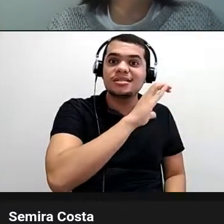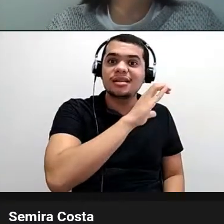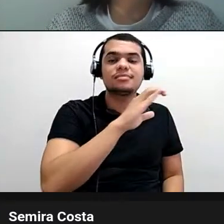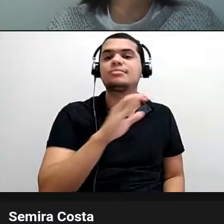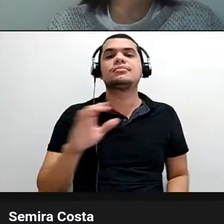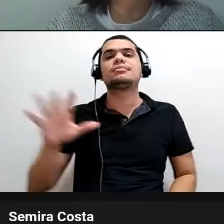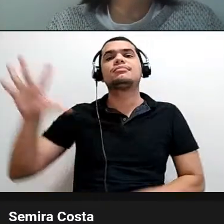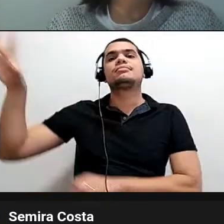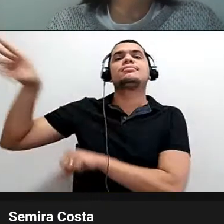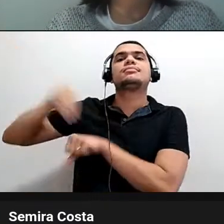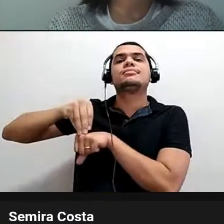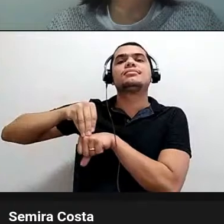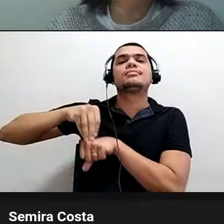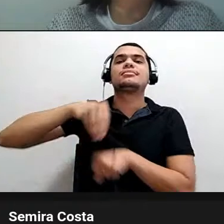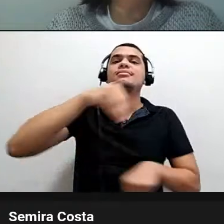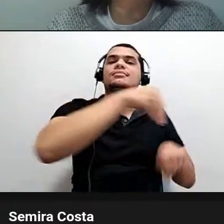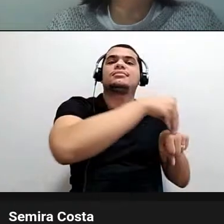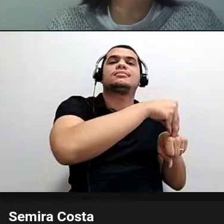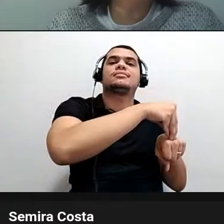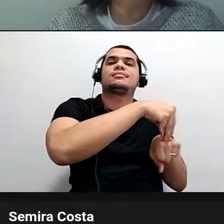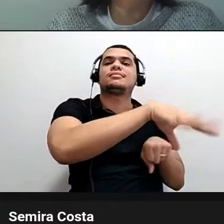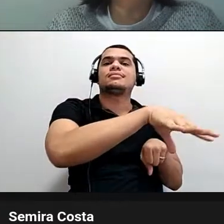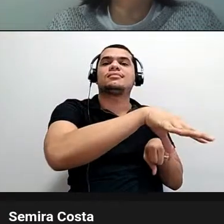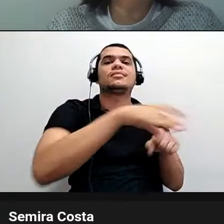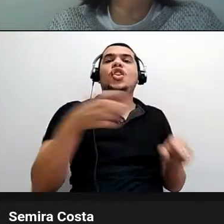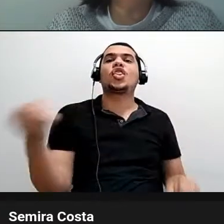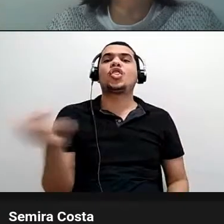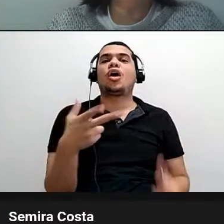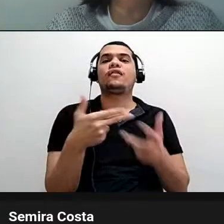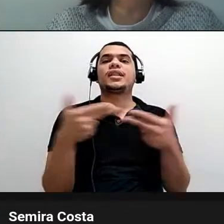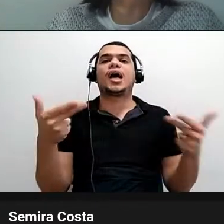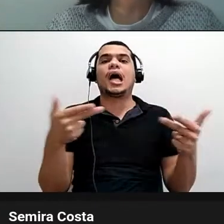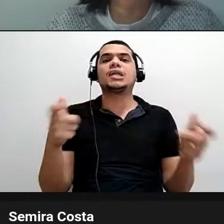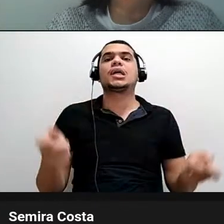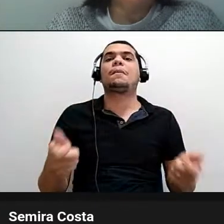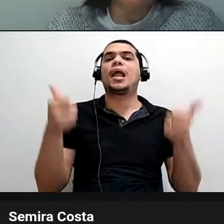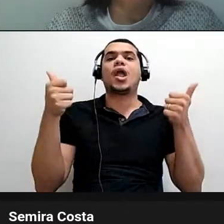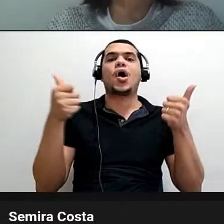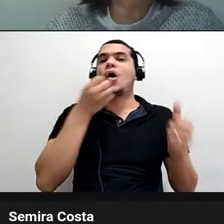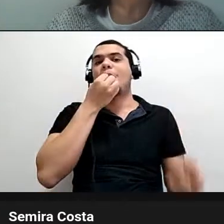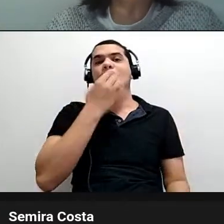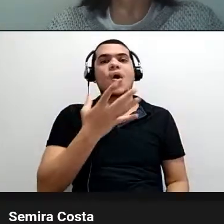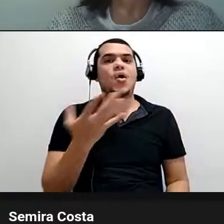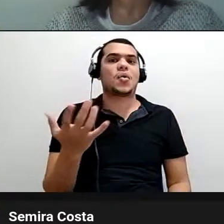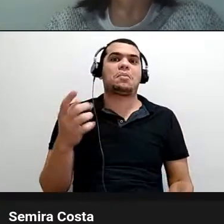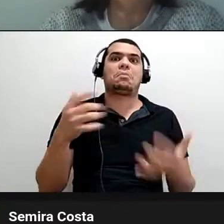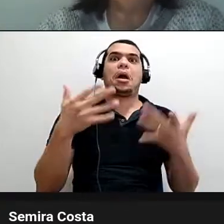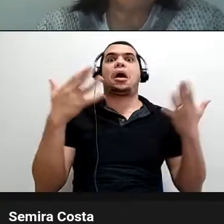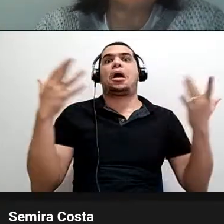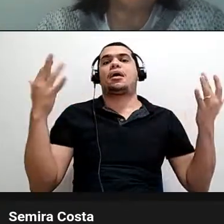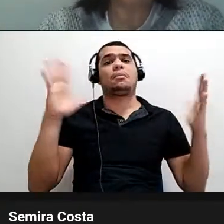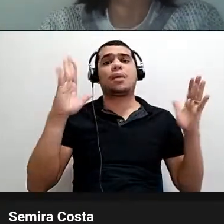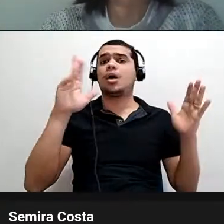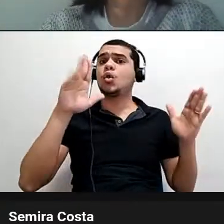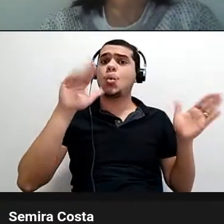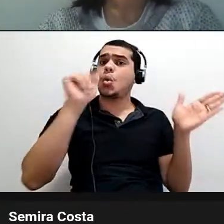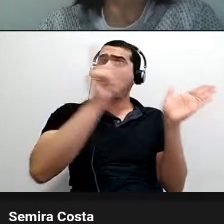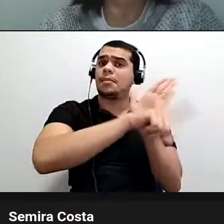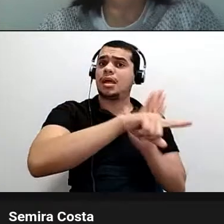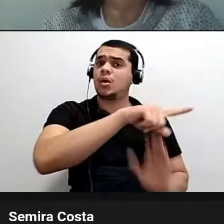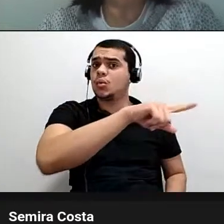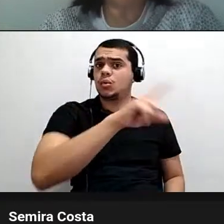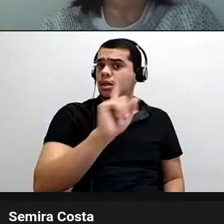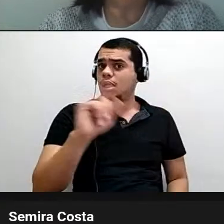coisa de fora como uma novidade, como uma coisa melhor, como uma coisa boa. Mas nunca perguntam o que vocês podem nos